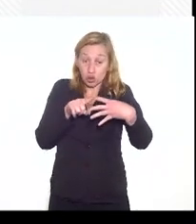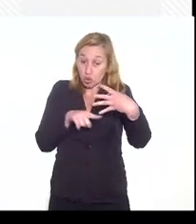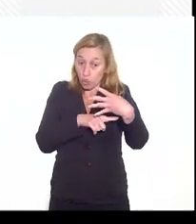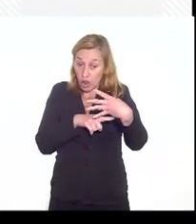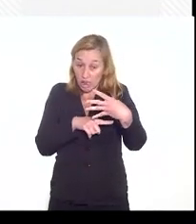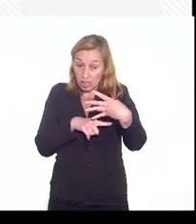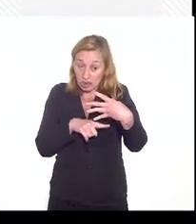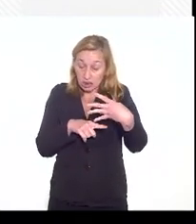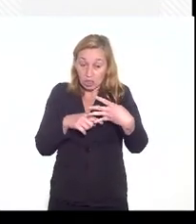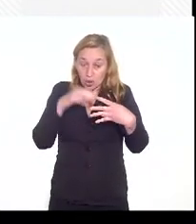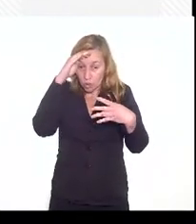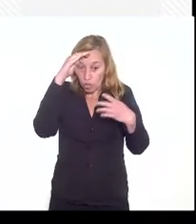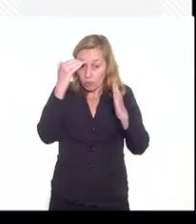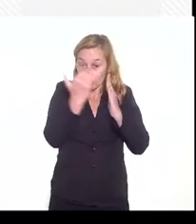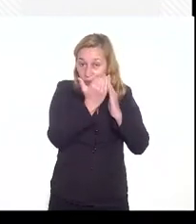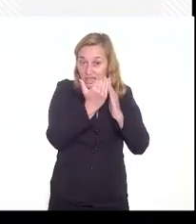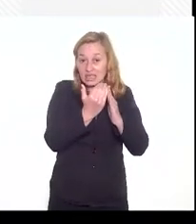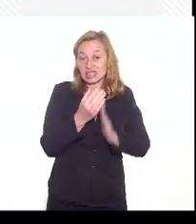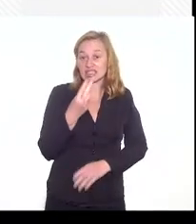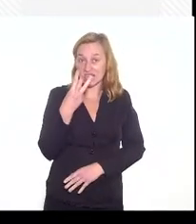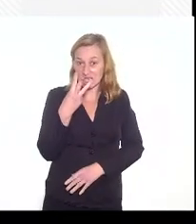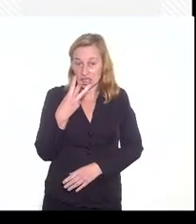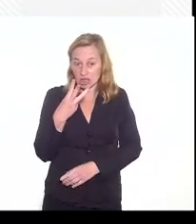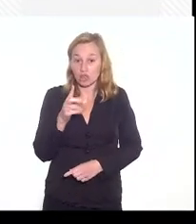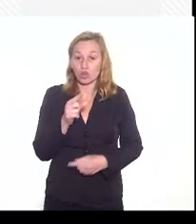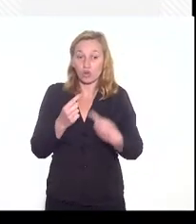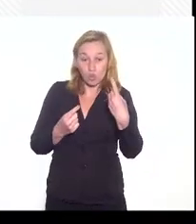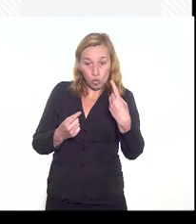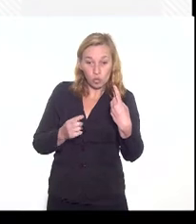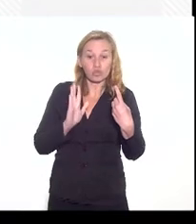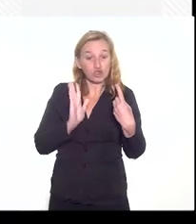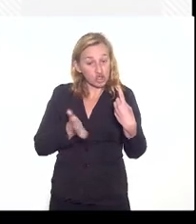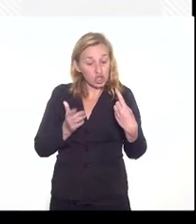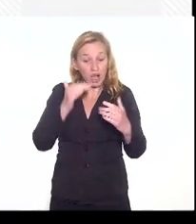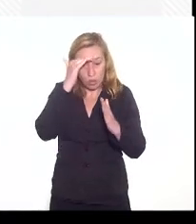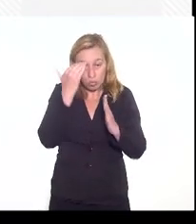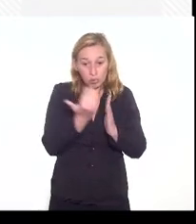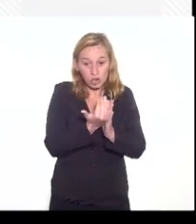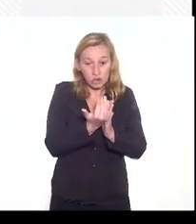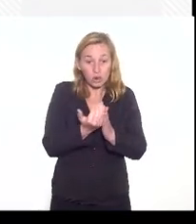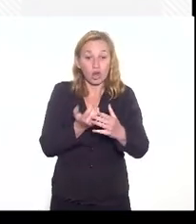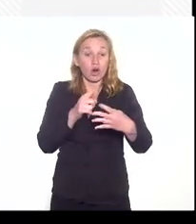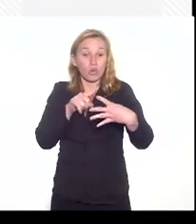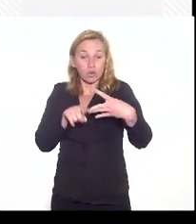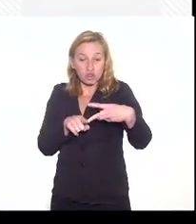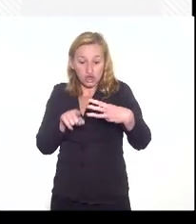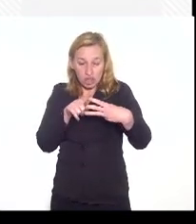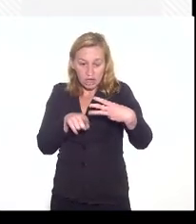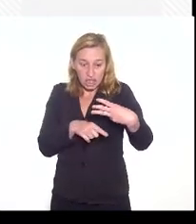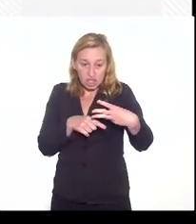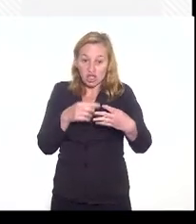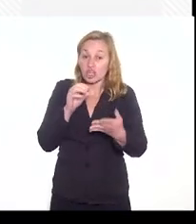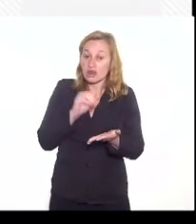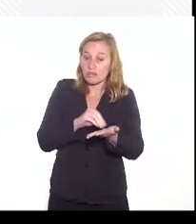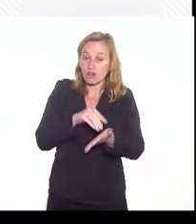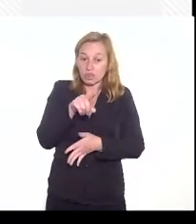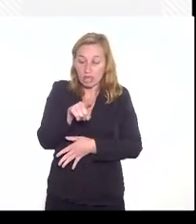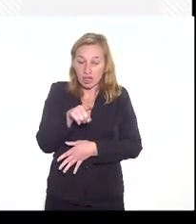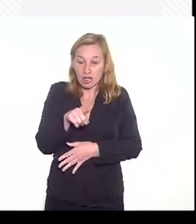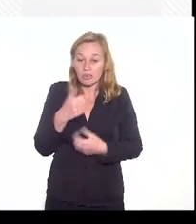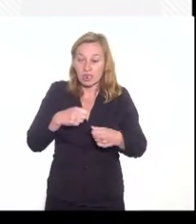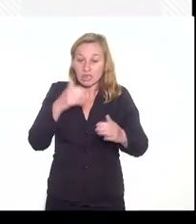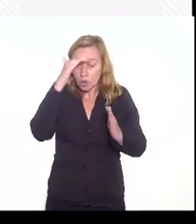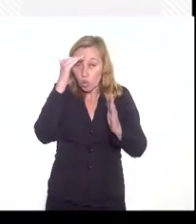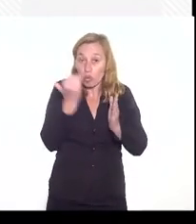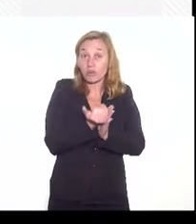nós precisamos cumprir três. É, sei. Um já está cumprido, então, dos três que sobram aqui, precisamos cumprir dois.